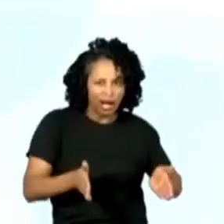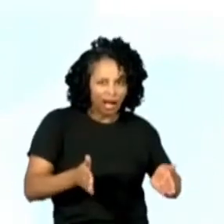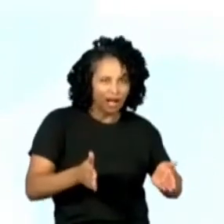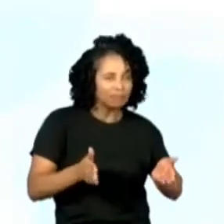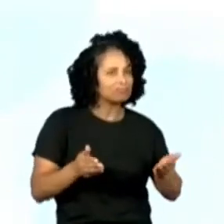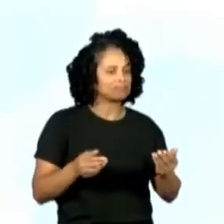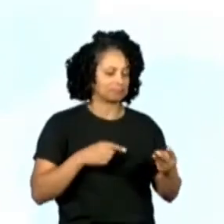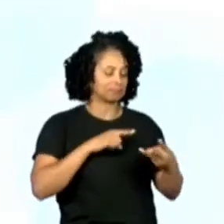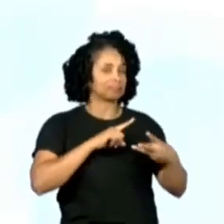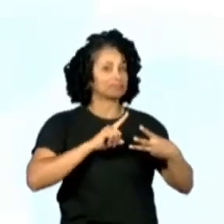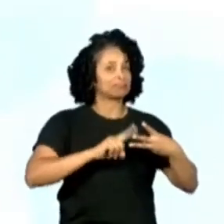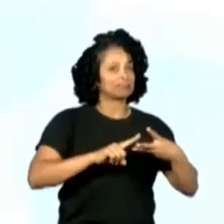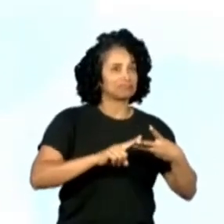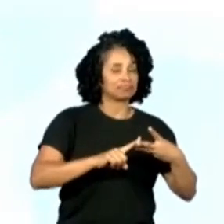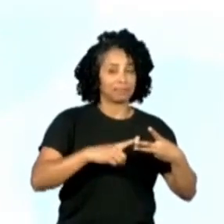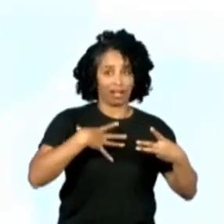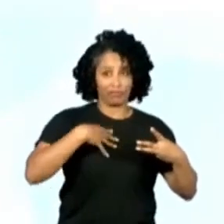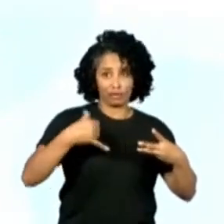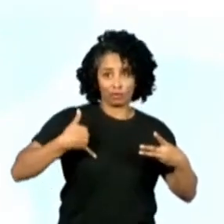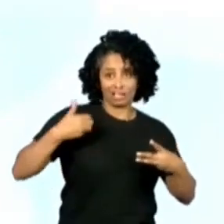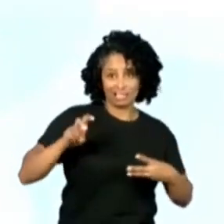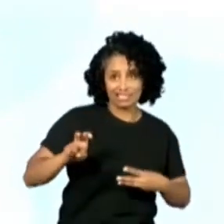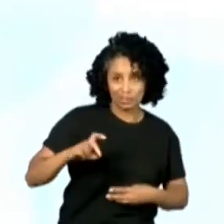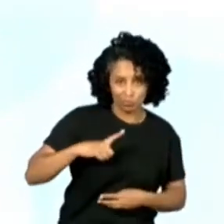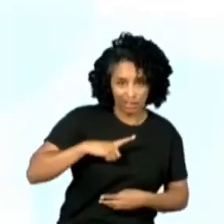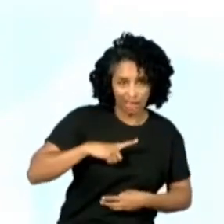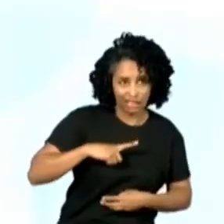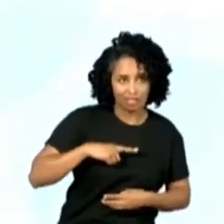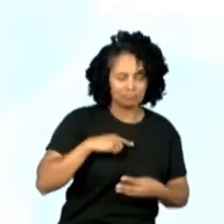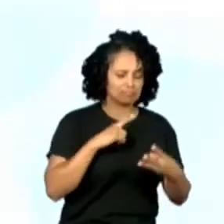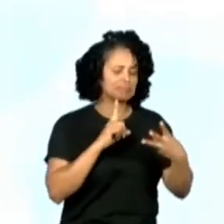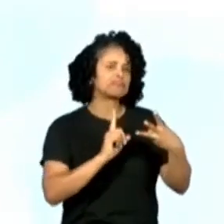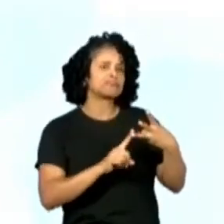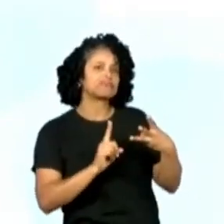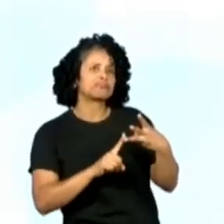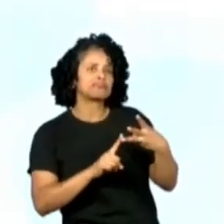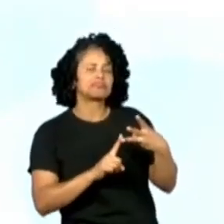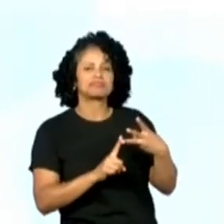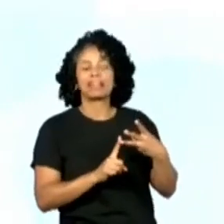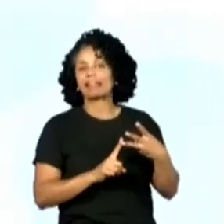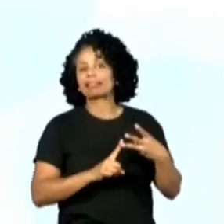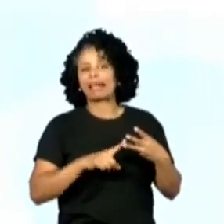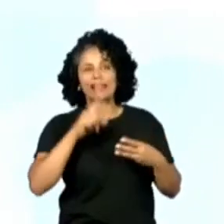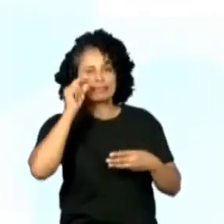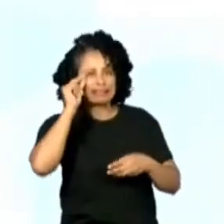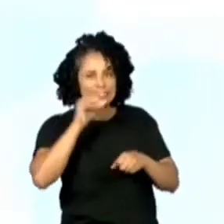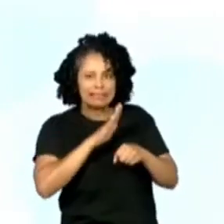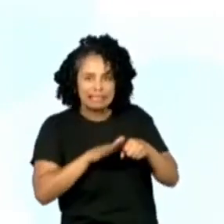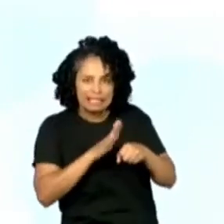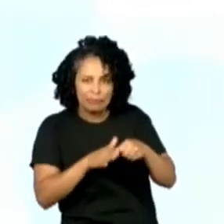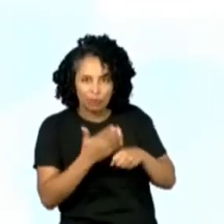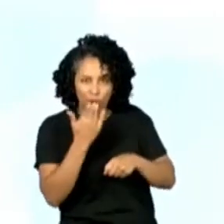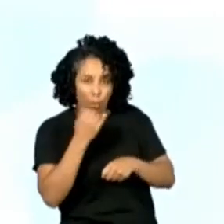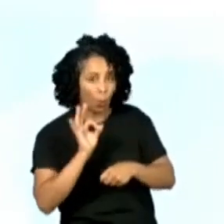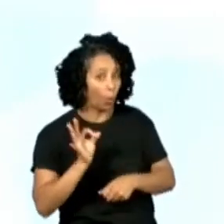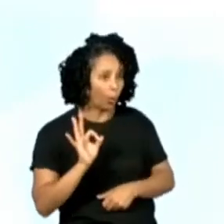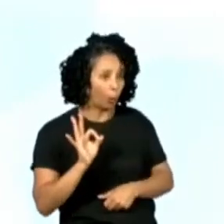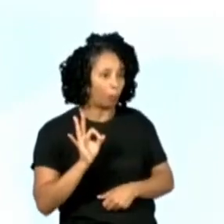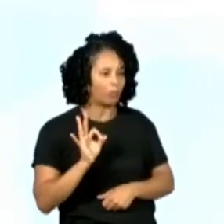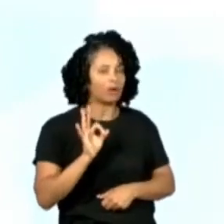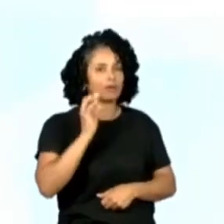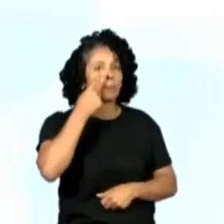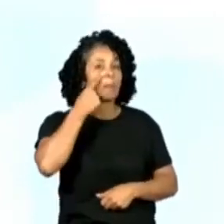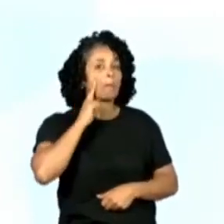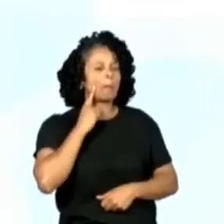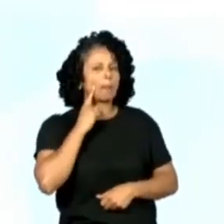A professora Aline tem um filho de 5 anos? Ou a professora Aline não come cebola? Qual é a mentira? A